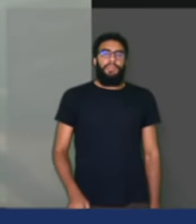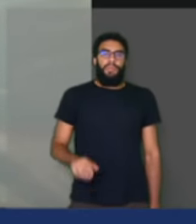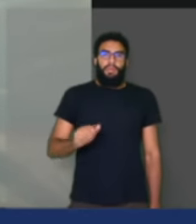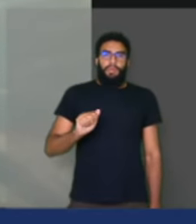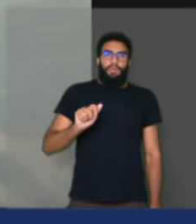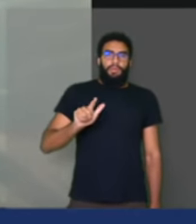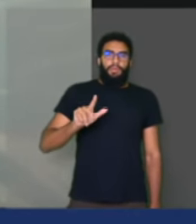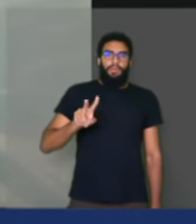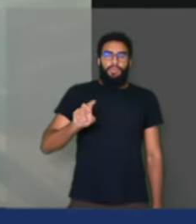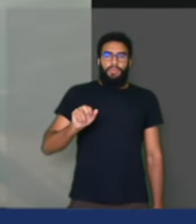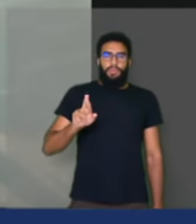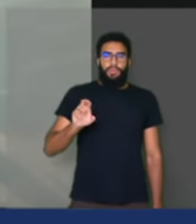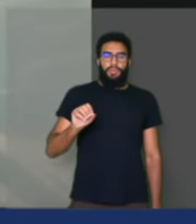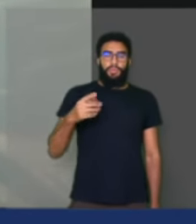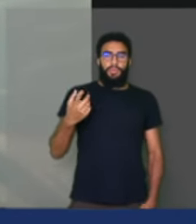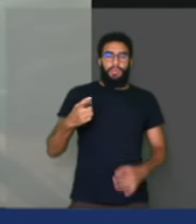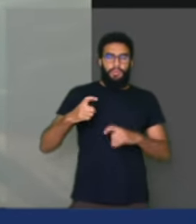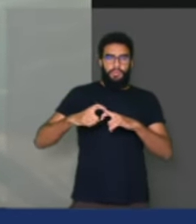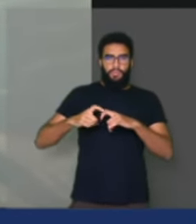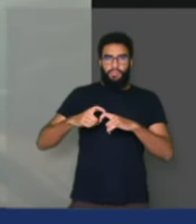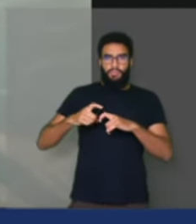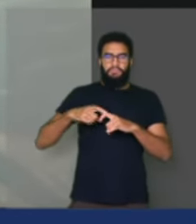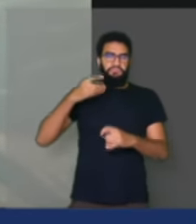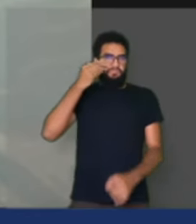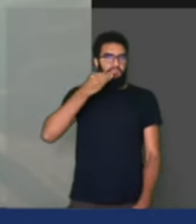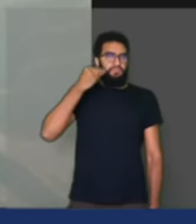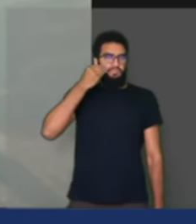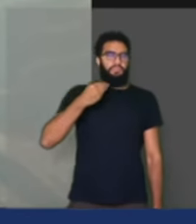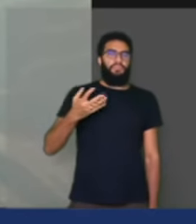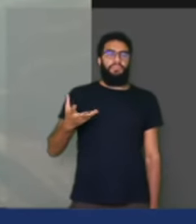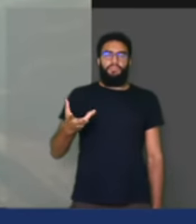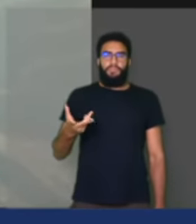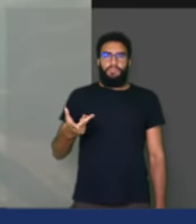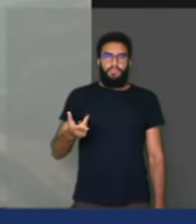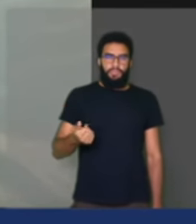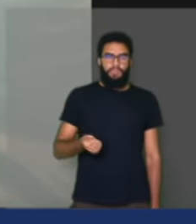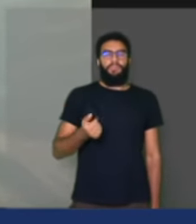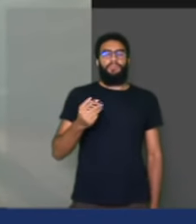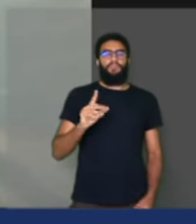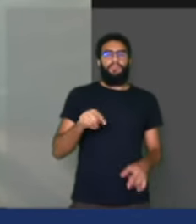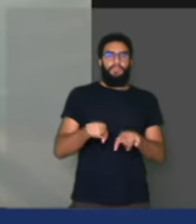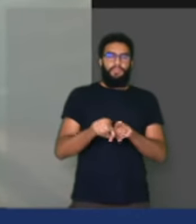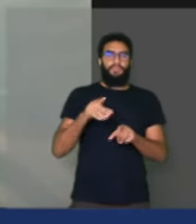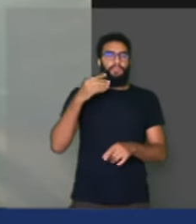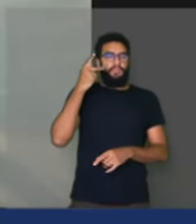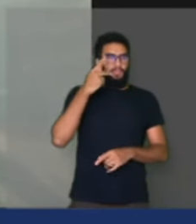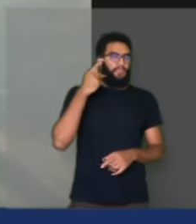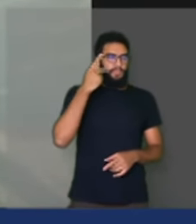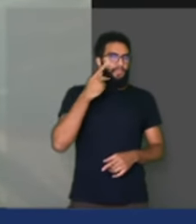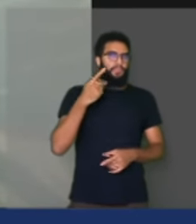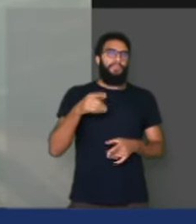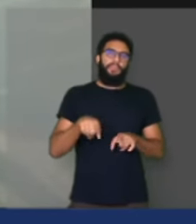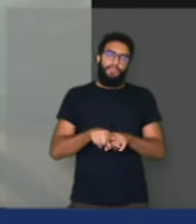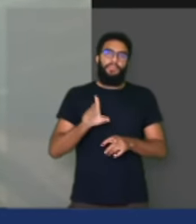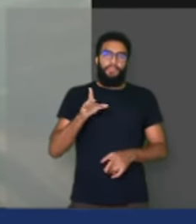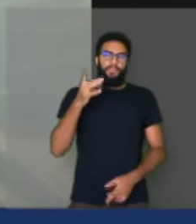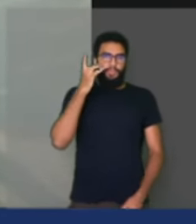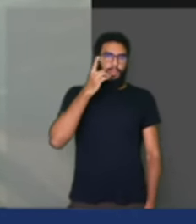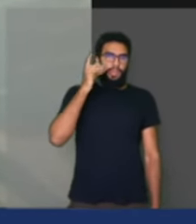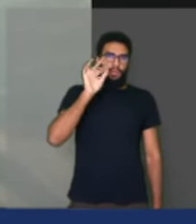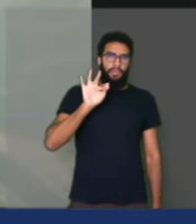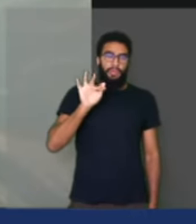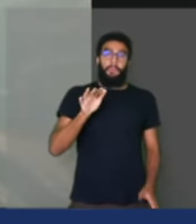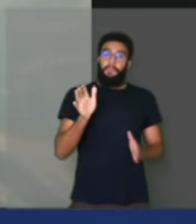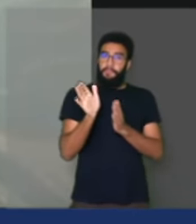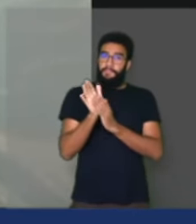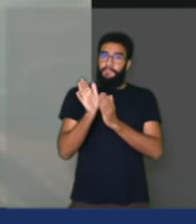doutor, um médico, experimentado e muito experiente na política também, que foi deputado federal, inclusive. Parabéns a ele pelo trabalho feito